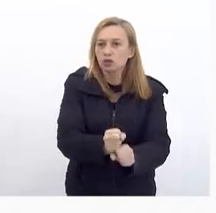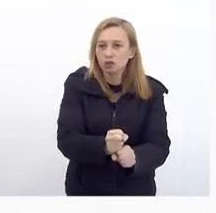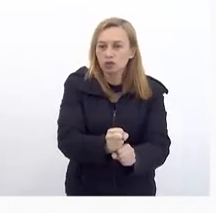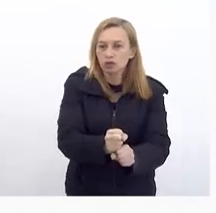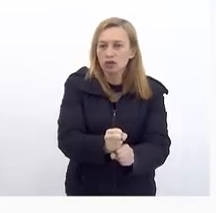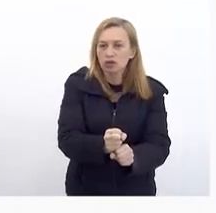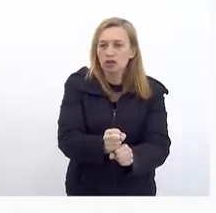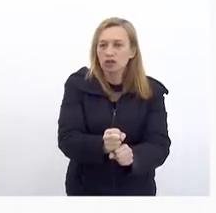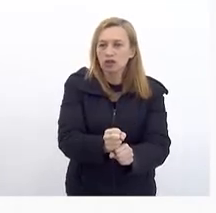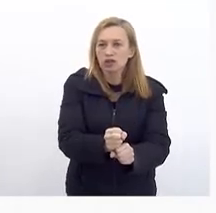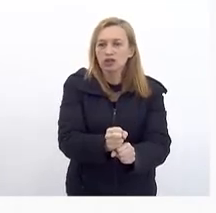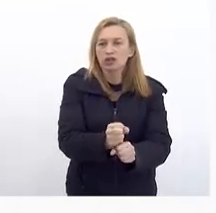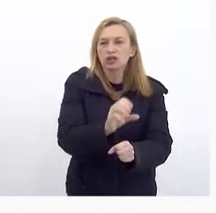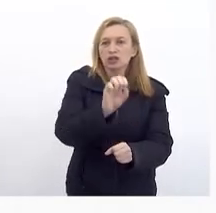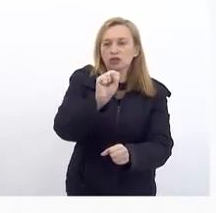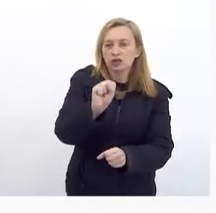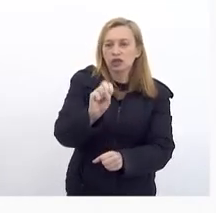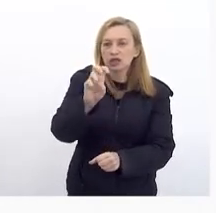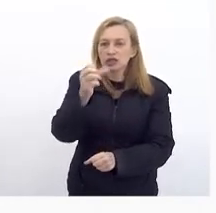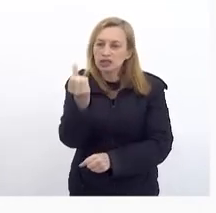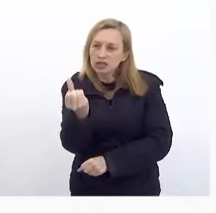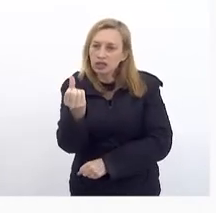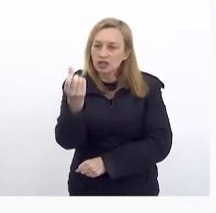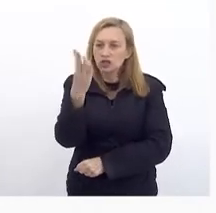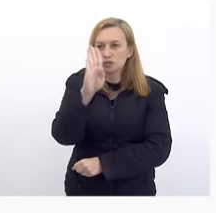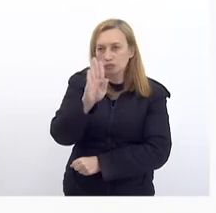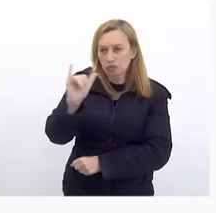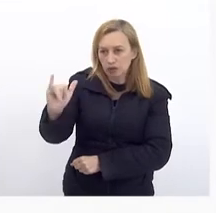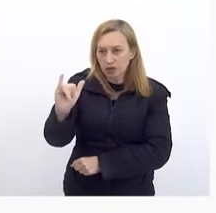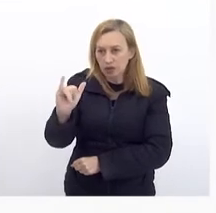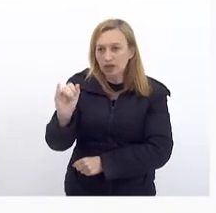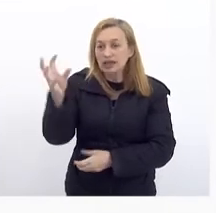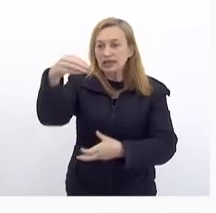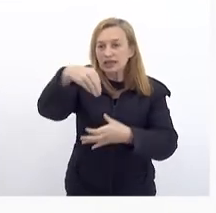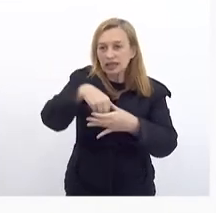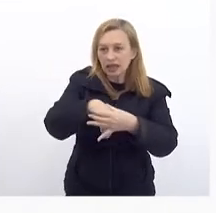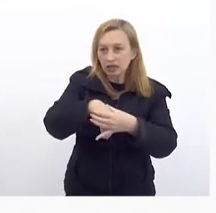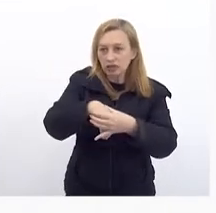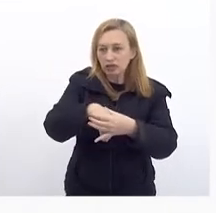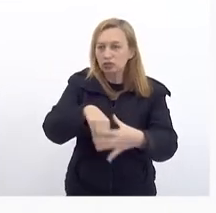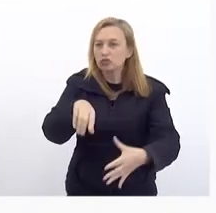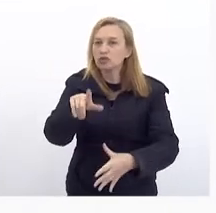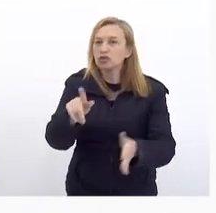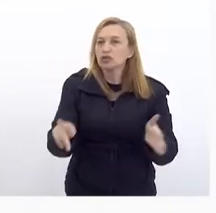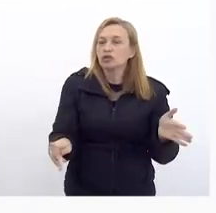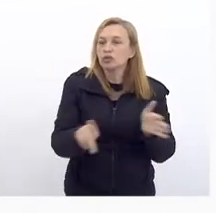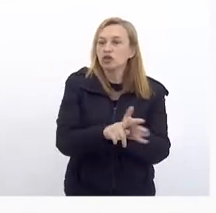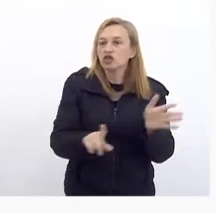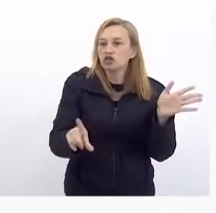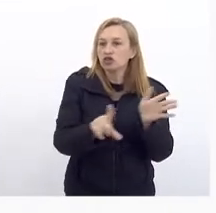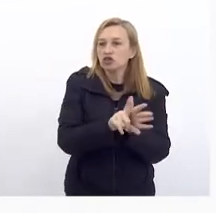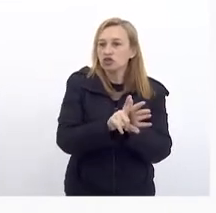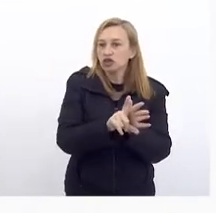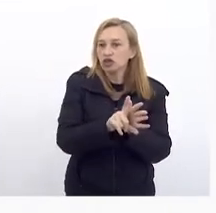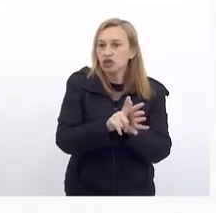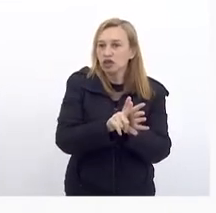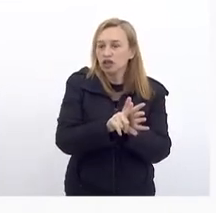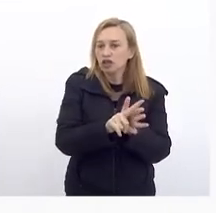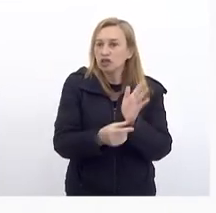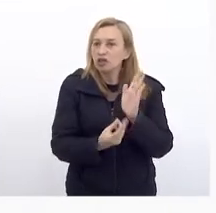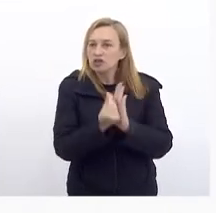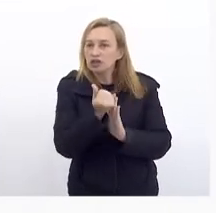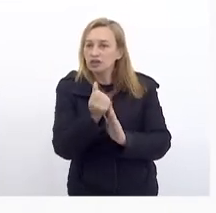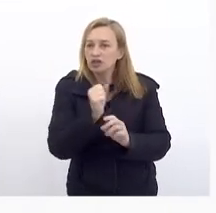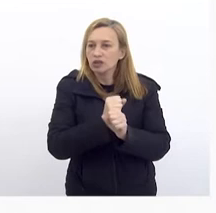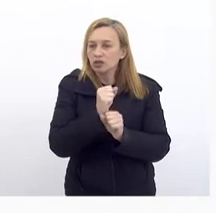essa receita De 86 bi E dentro Da lua Nós já estimamos 2